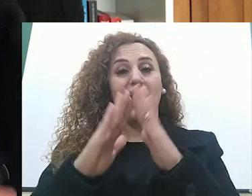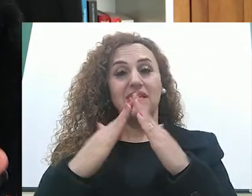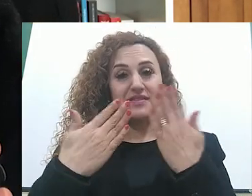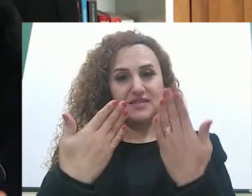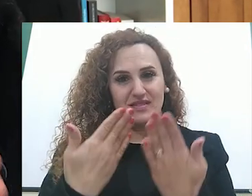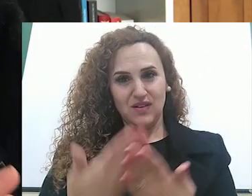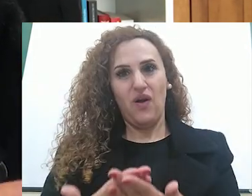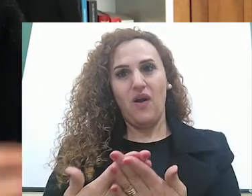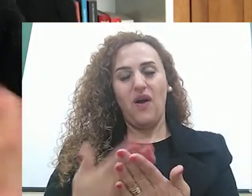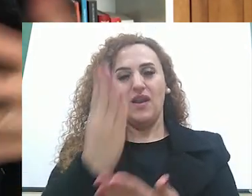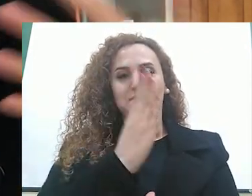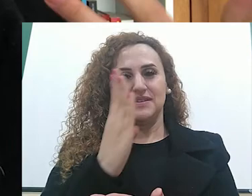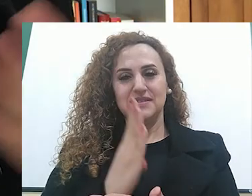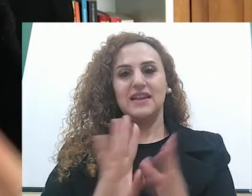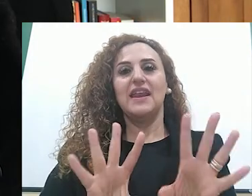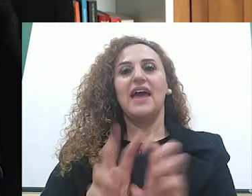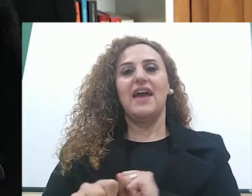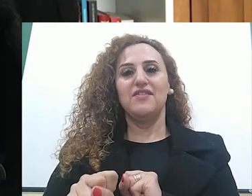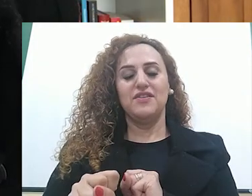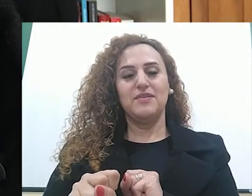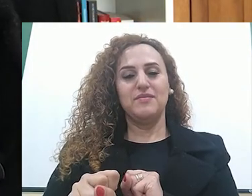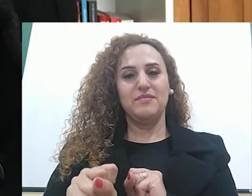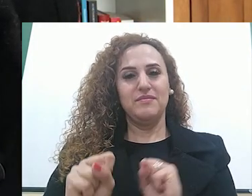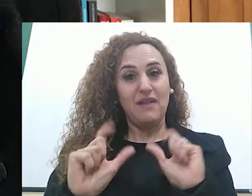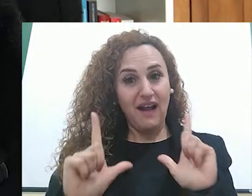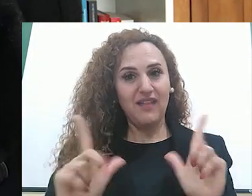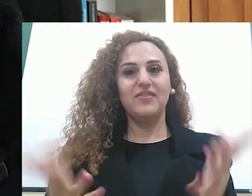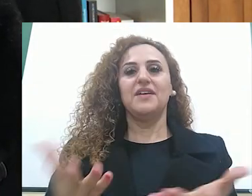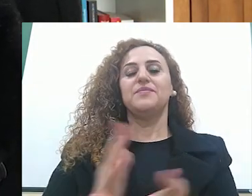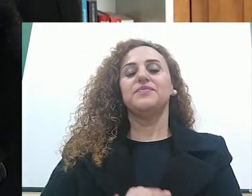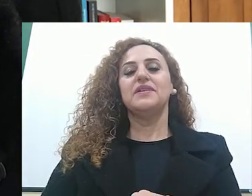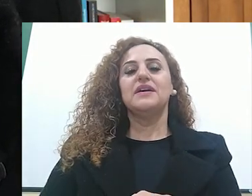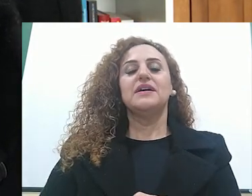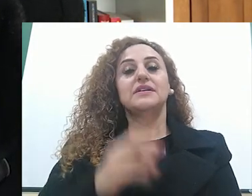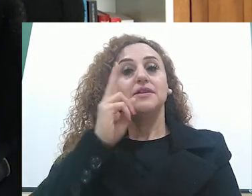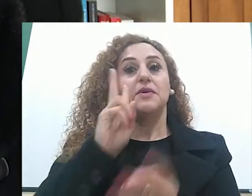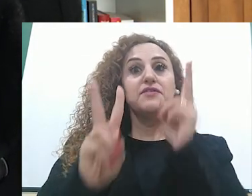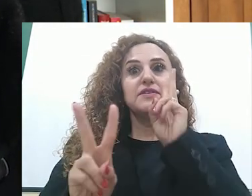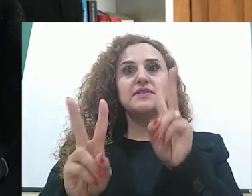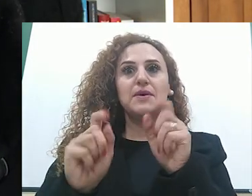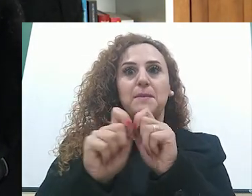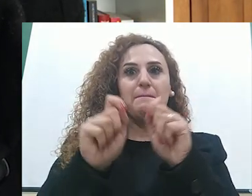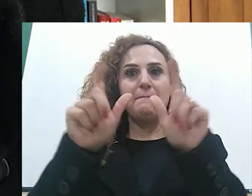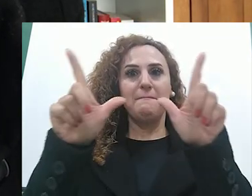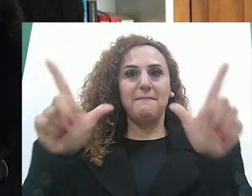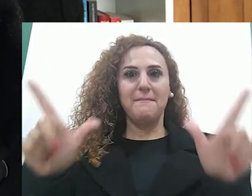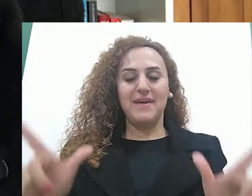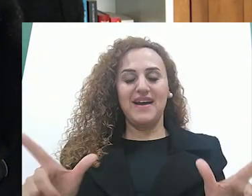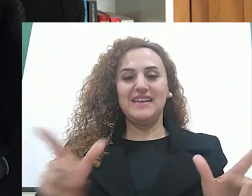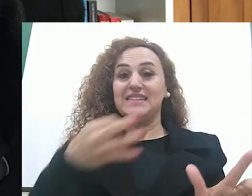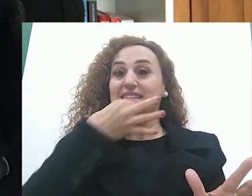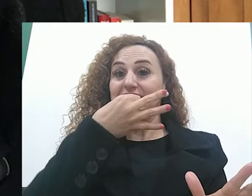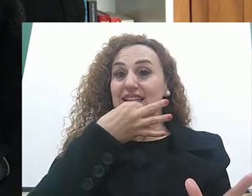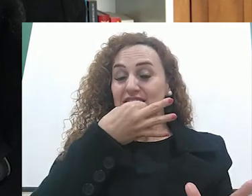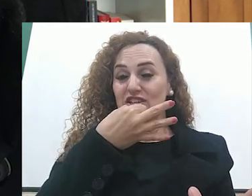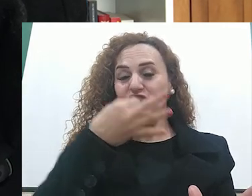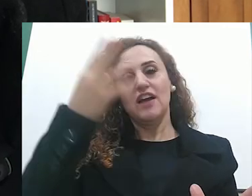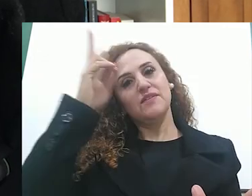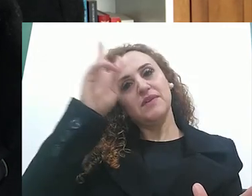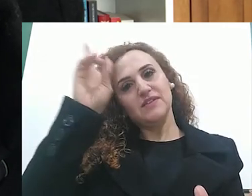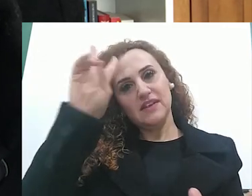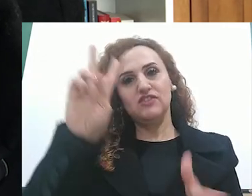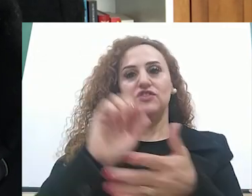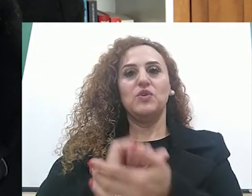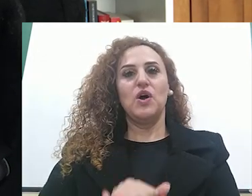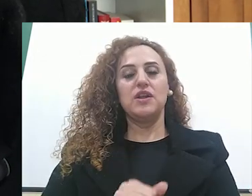formada, né? Como o corpo docente brasileiro é formado, para que a gente possa também ter uma visão um pouco mais crítica a respeito